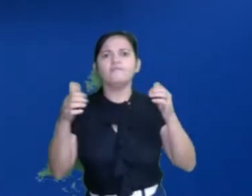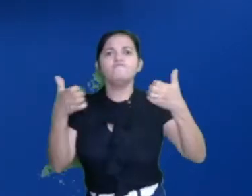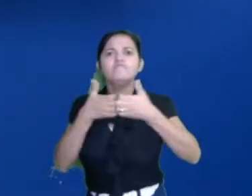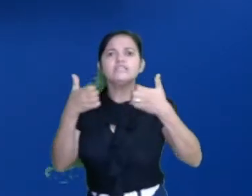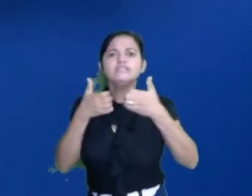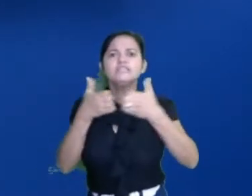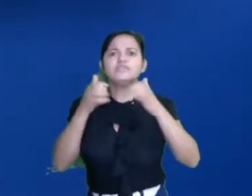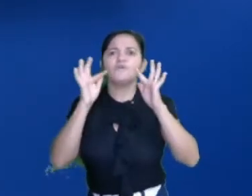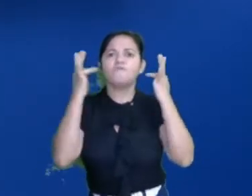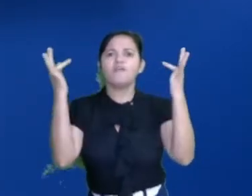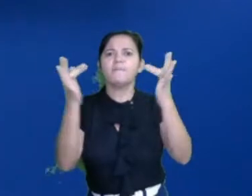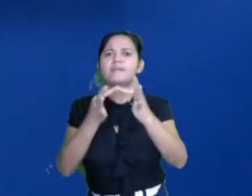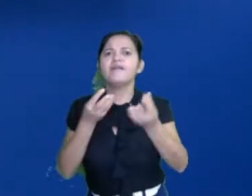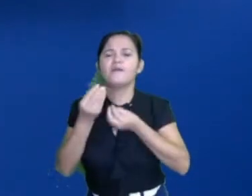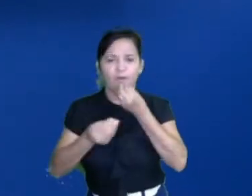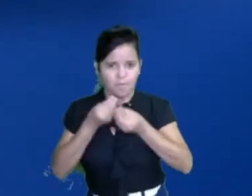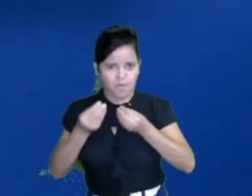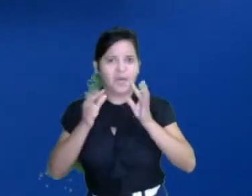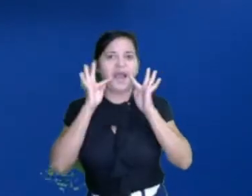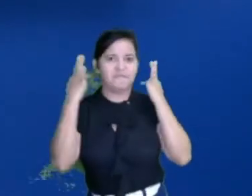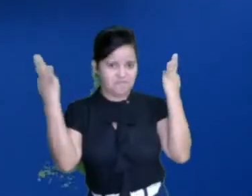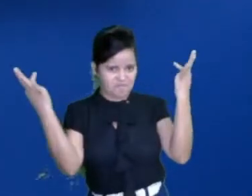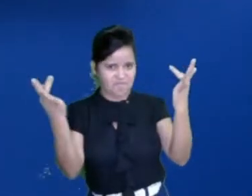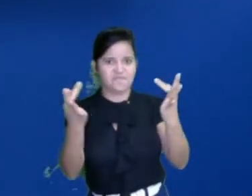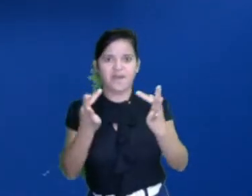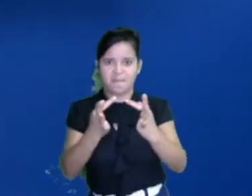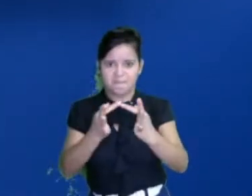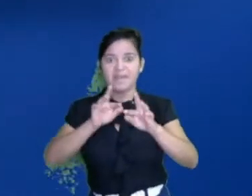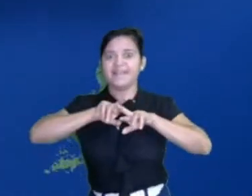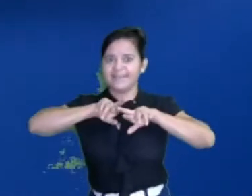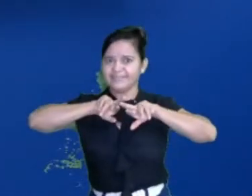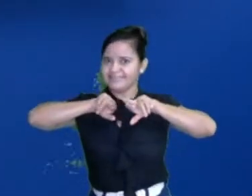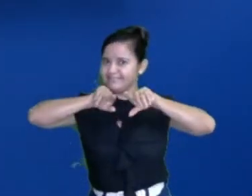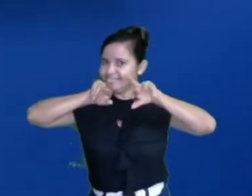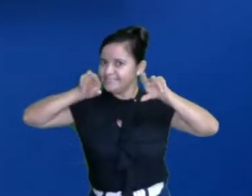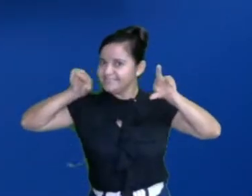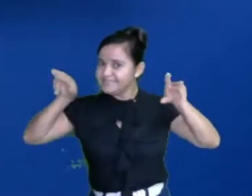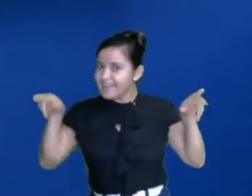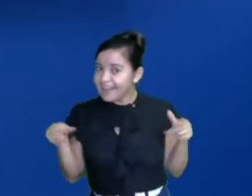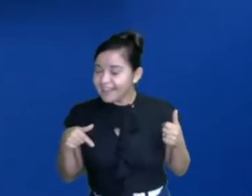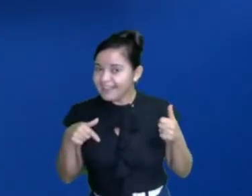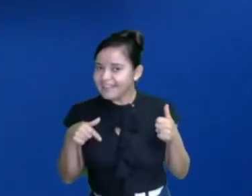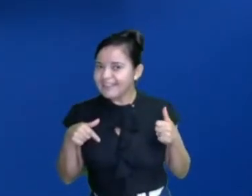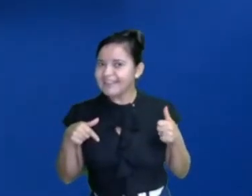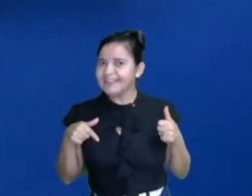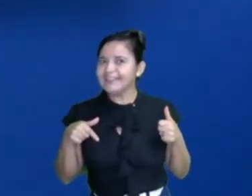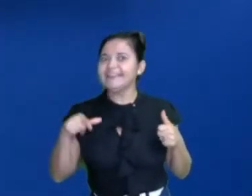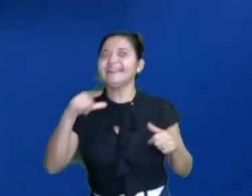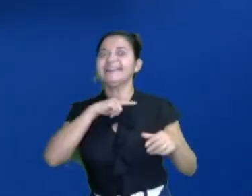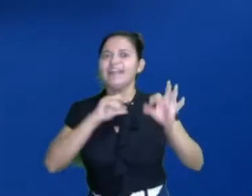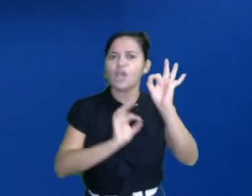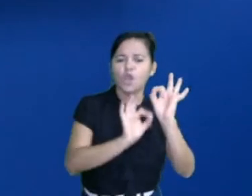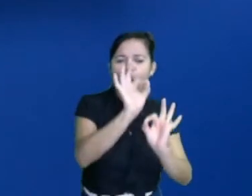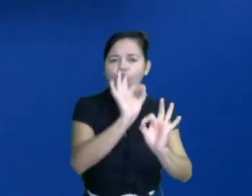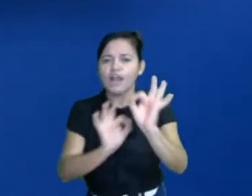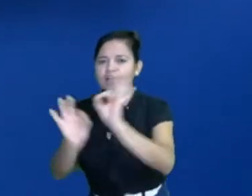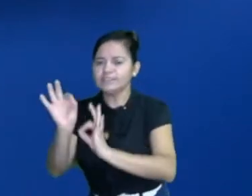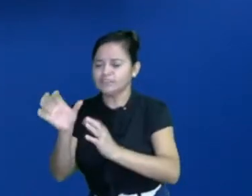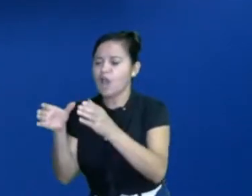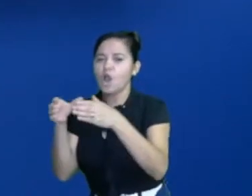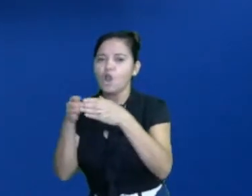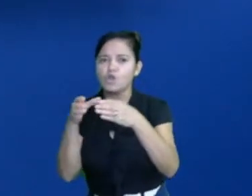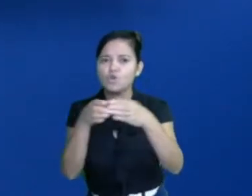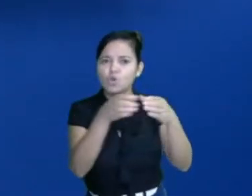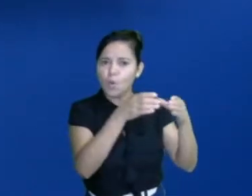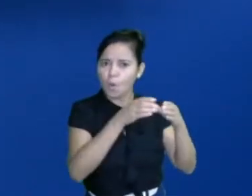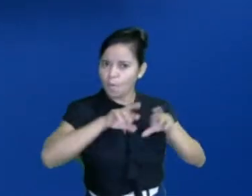observou que as famílias, elas são diferentes? Que elas se organizam de formas